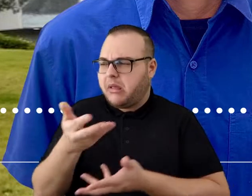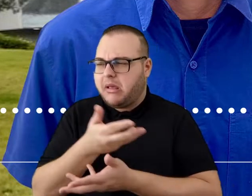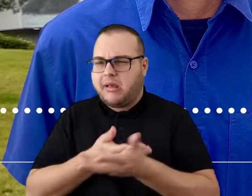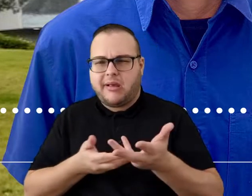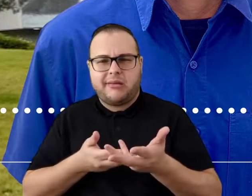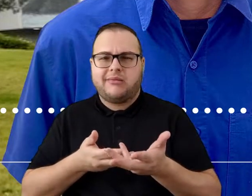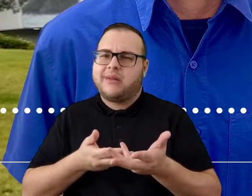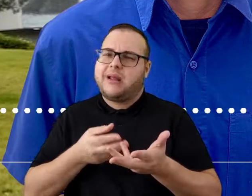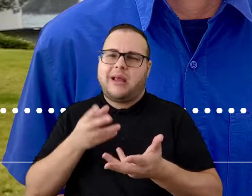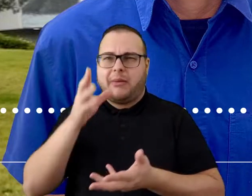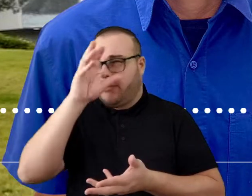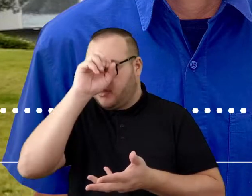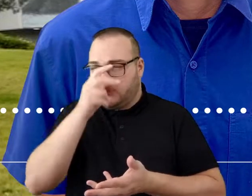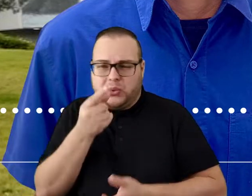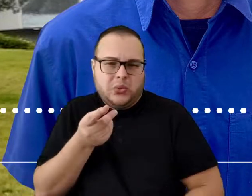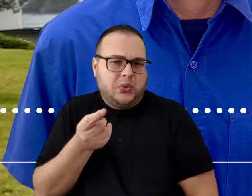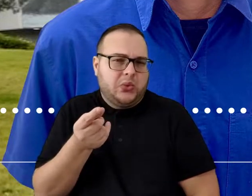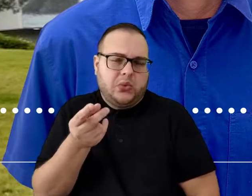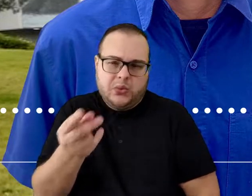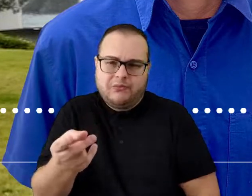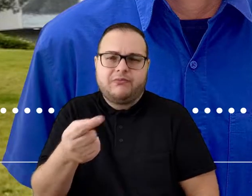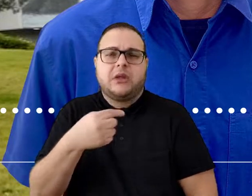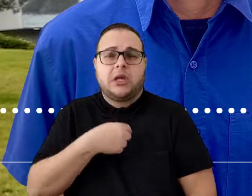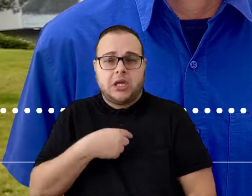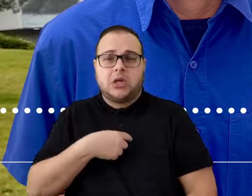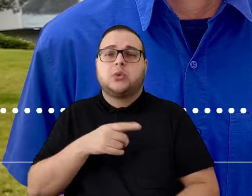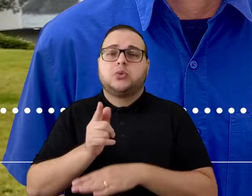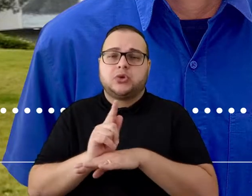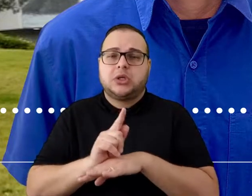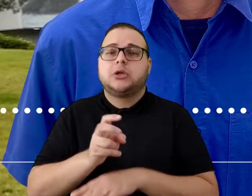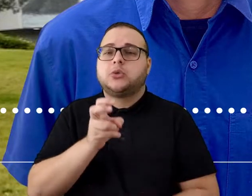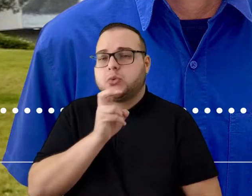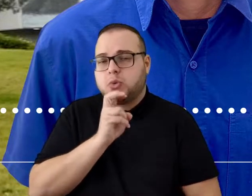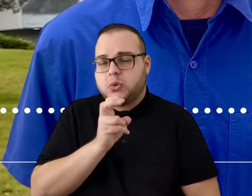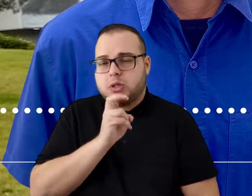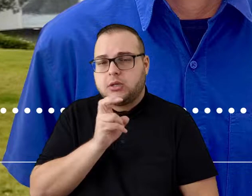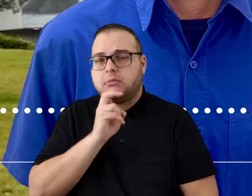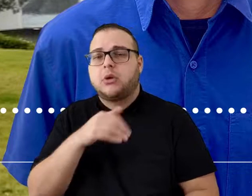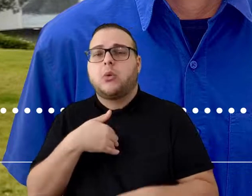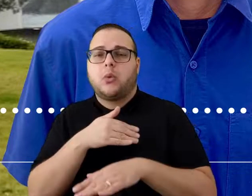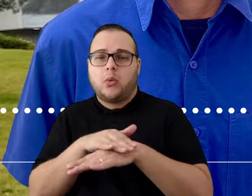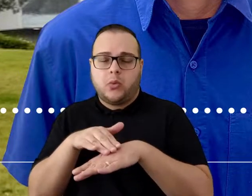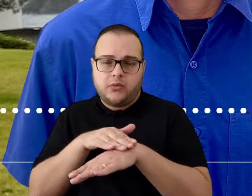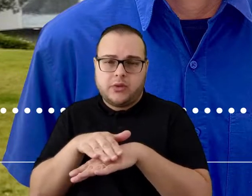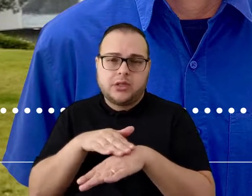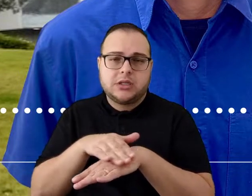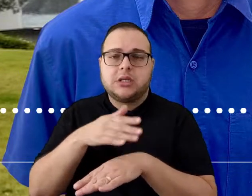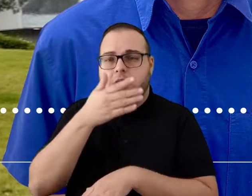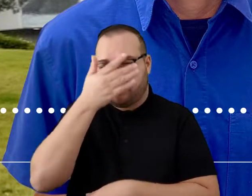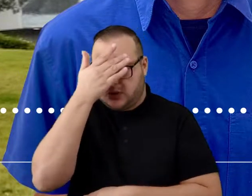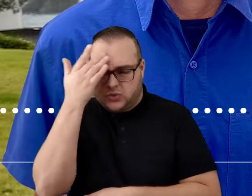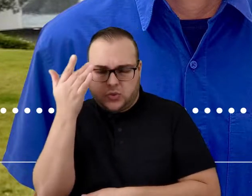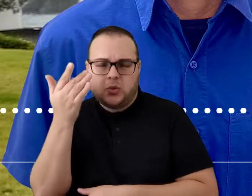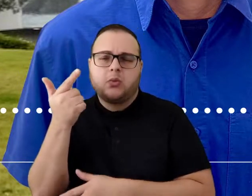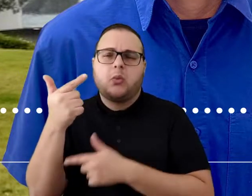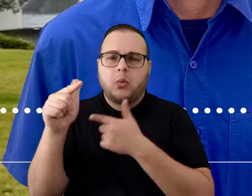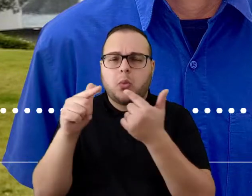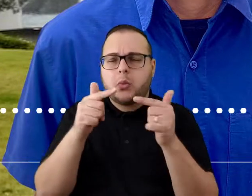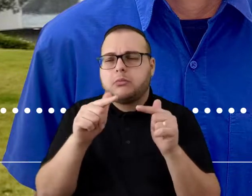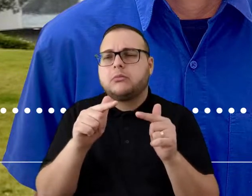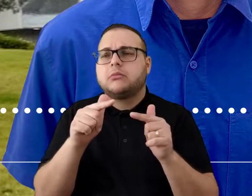eternamente aprendendo, né? Eu, como gerente lá da filial Sorocaba, fui conversar com o pessoal, né? Que são operacional,